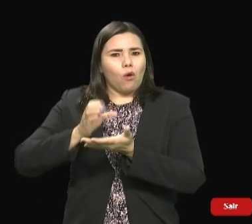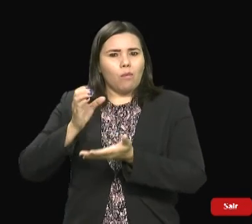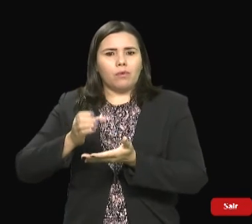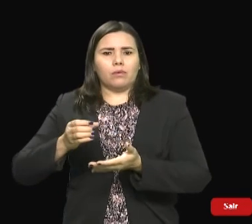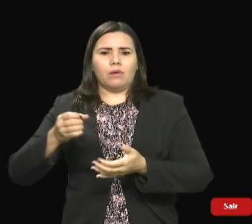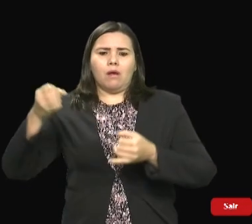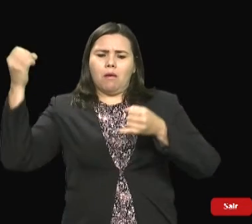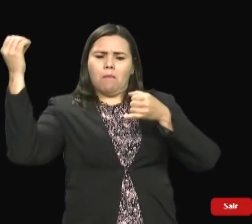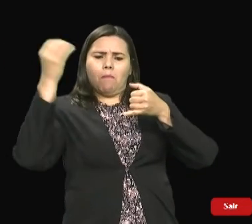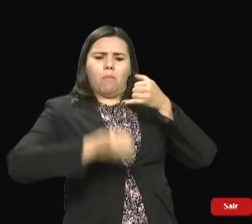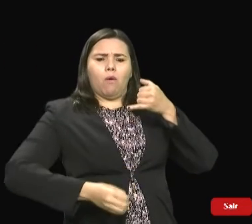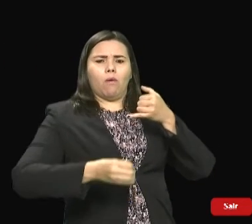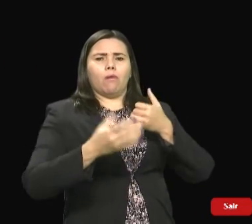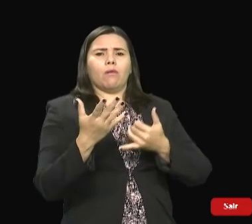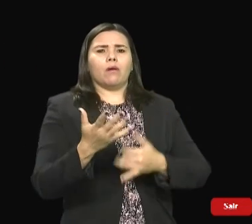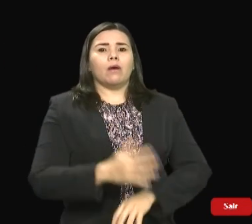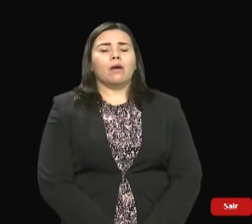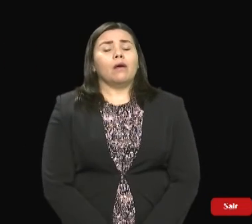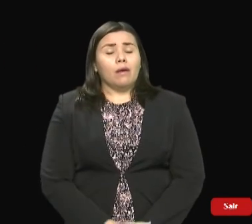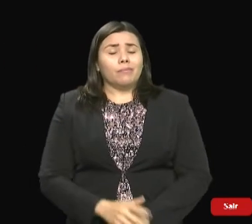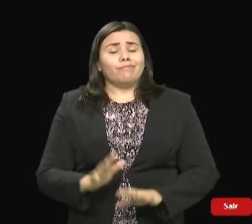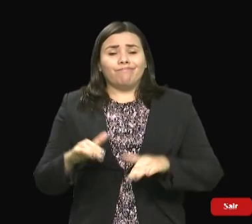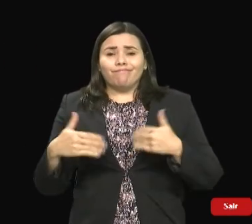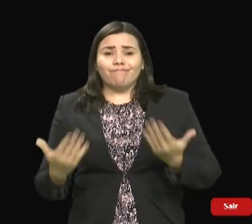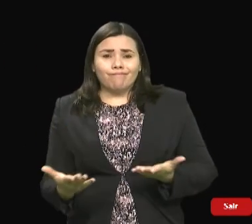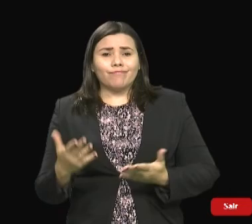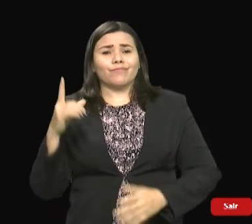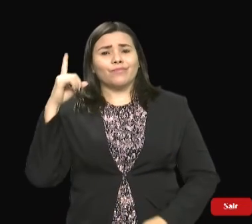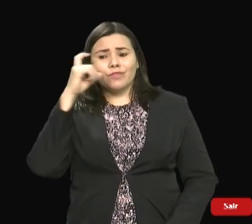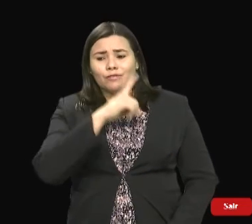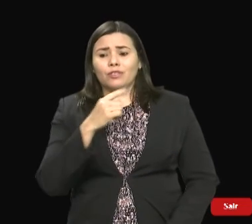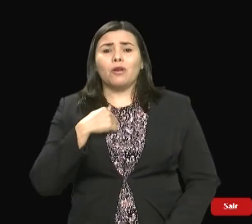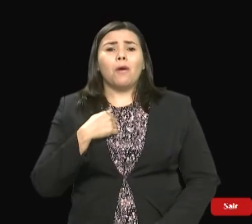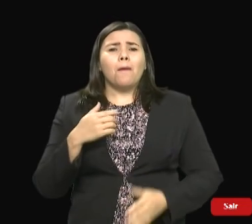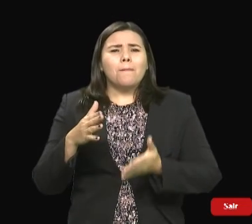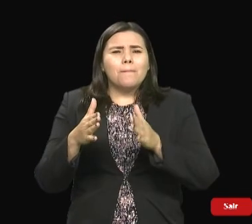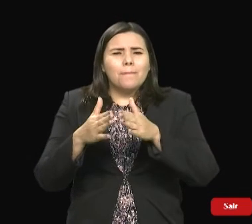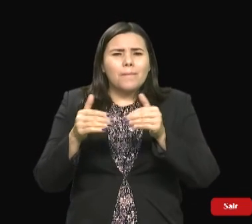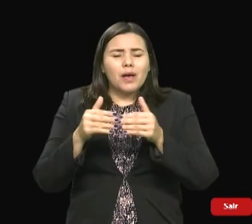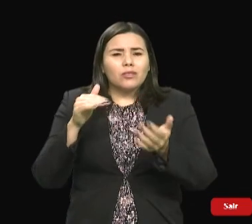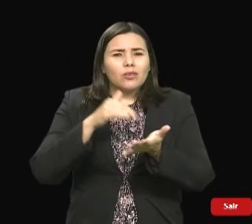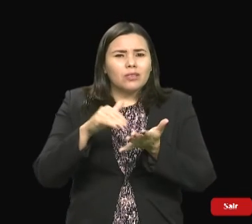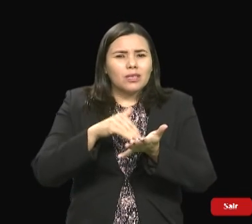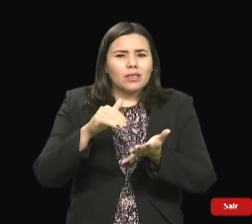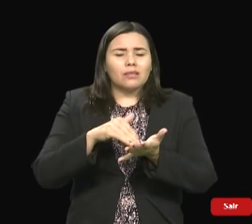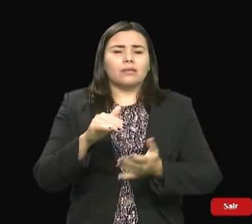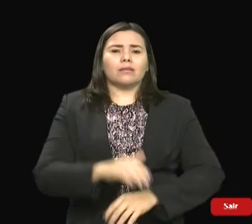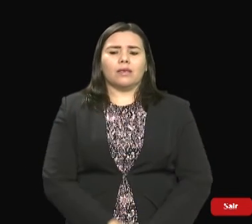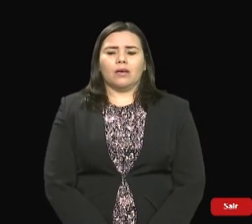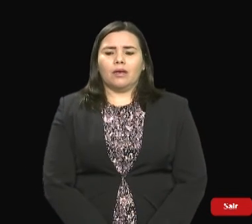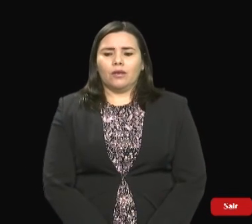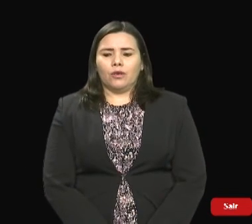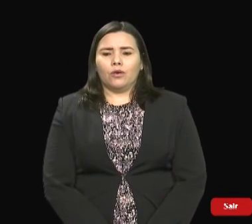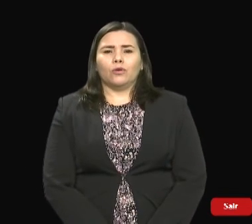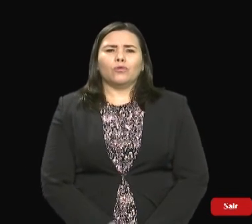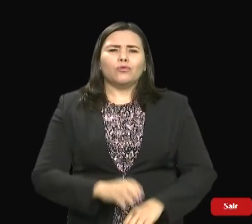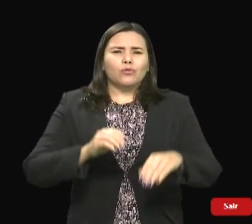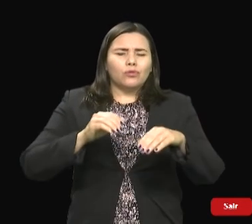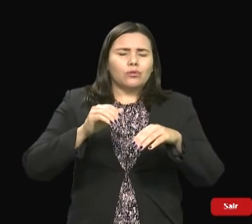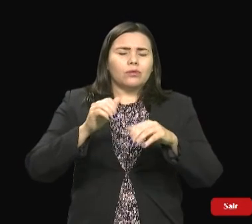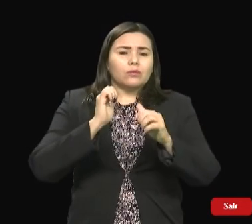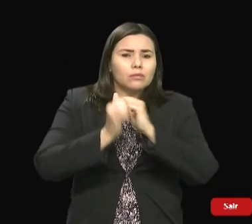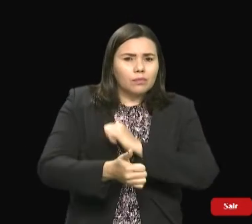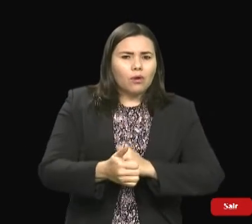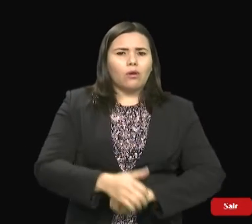de Segurança Pública, ao secretário de Esporte, que faça esforço no sentido de disponibilizar, em caráter de urgência,